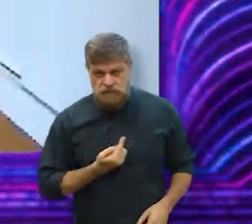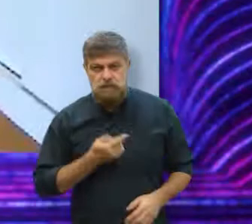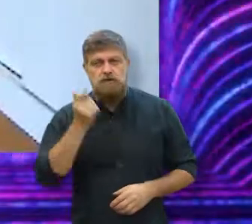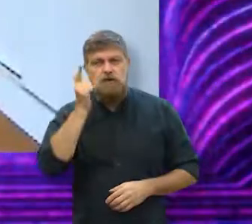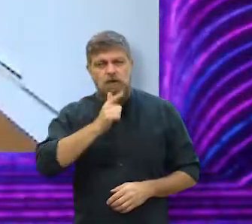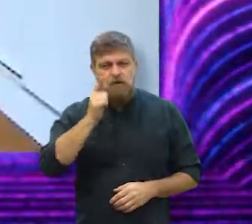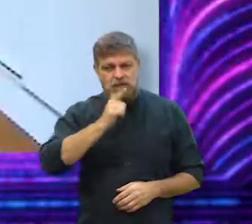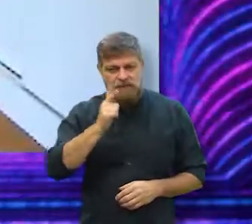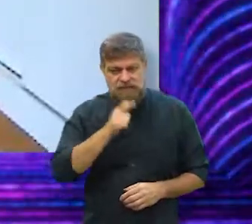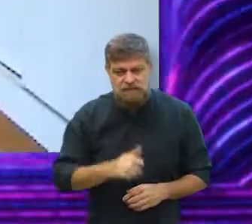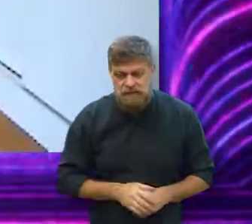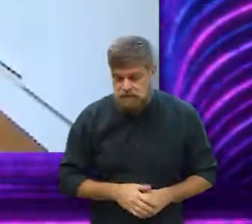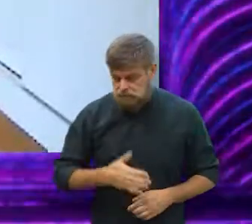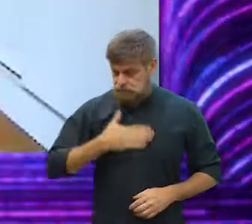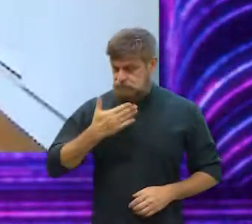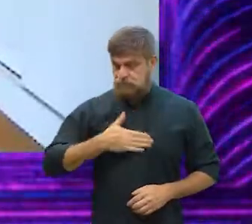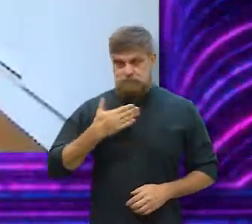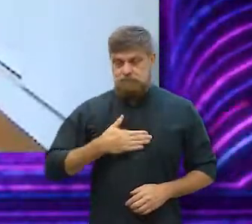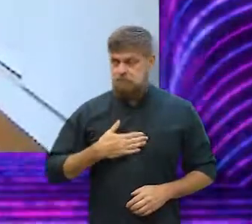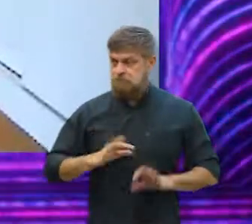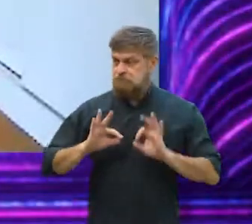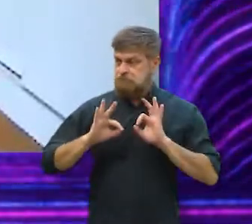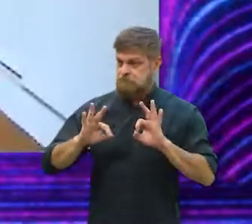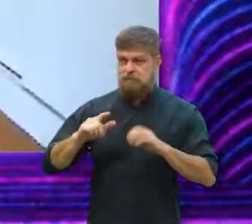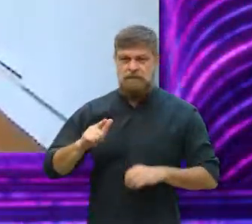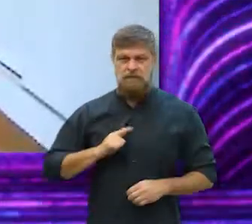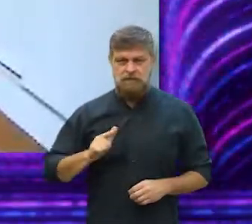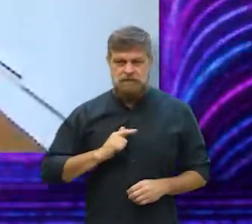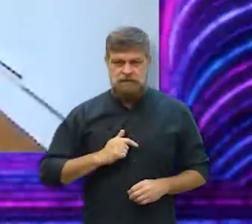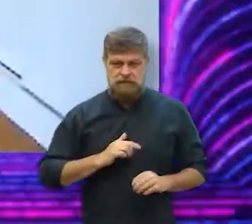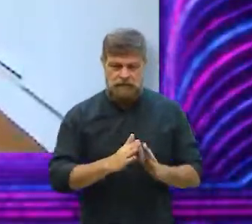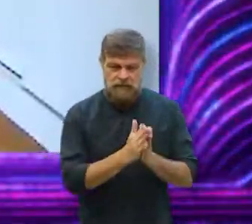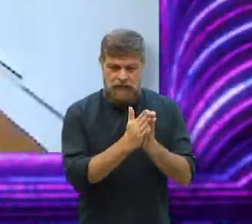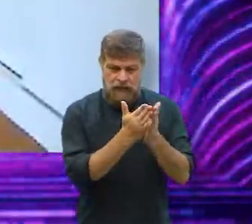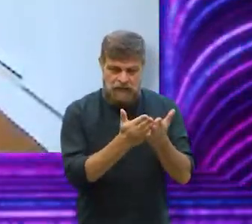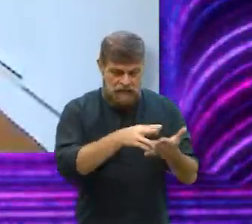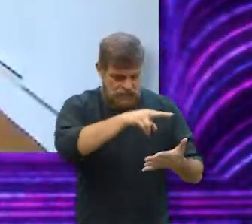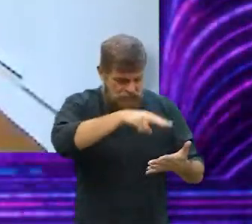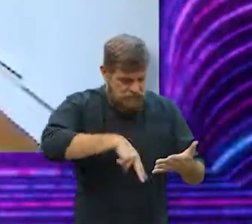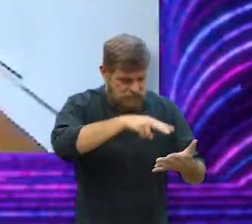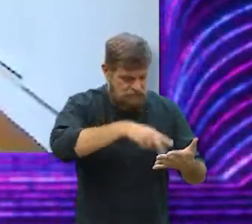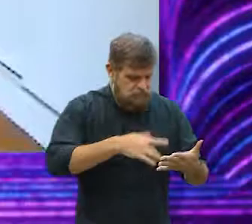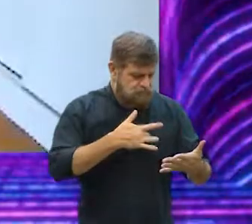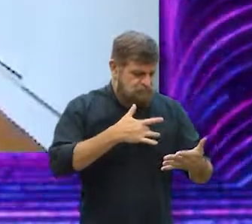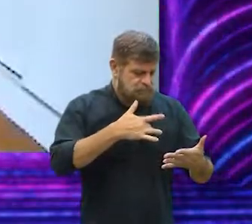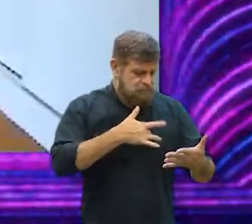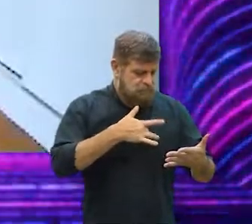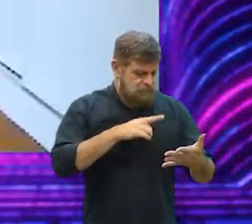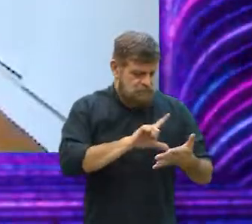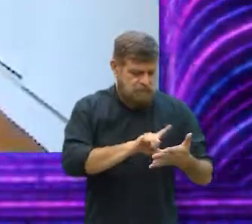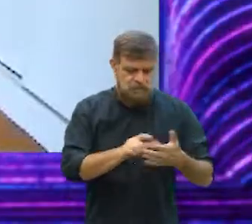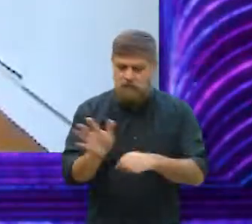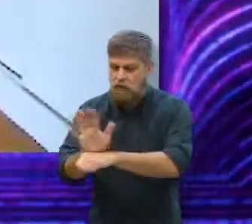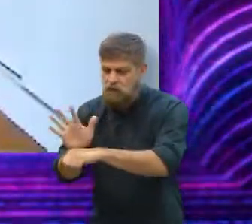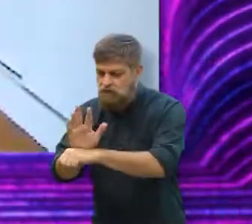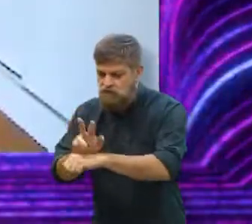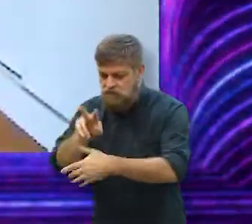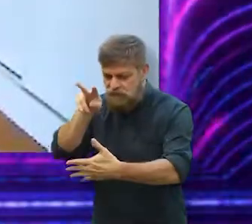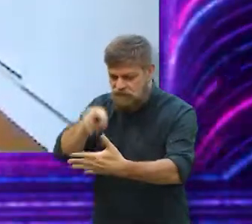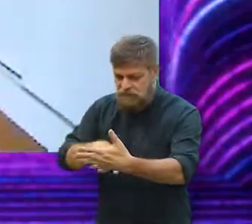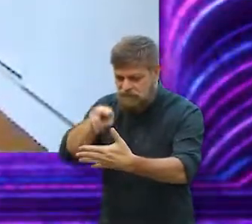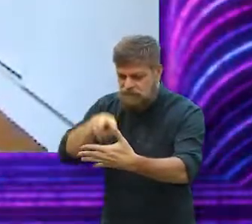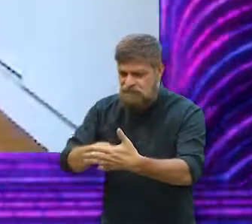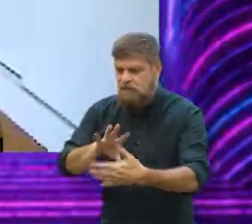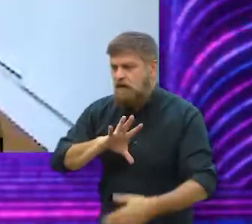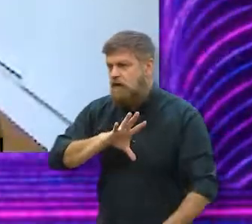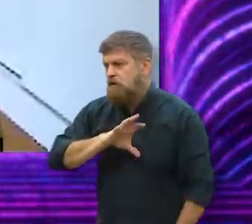consegue se surpreender para o bem, né? Eu tenho muitos casos de livros que eu sou apaixonada e quando eu vejo, sei lá, o filme